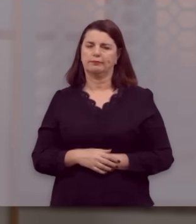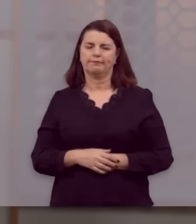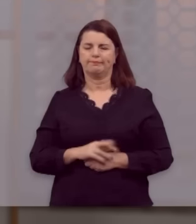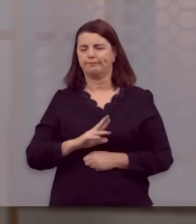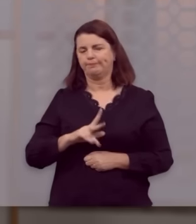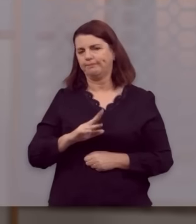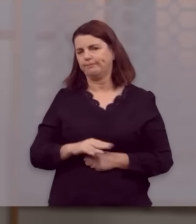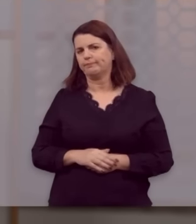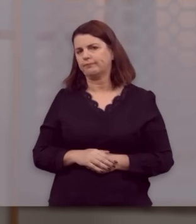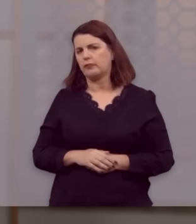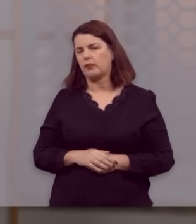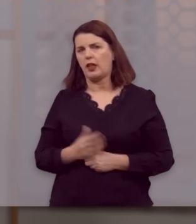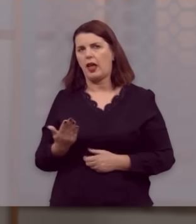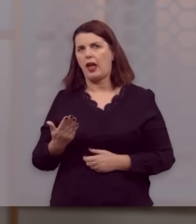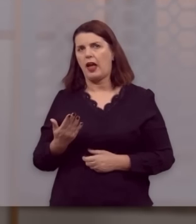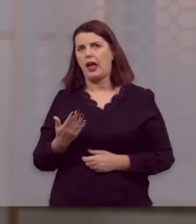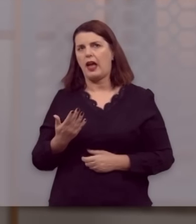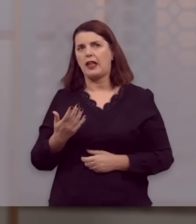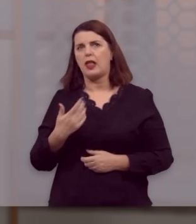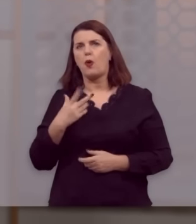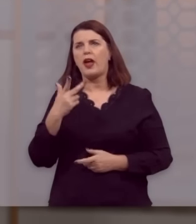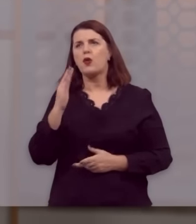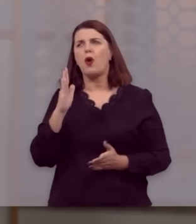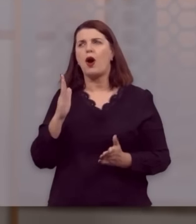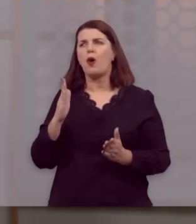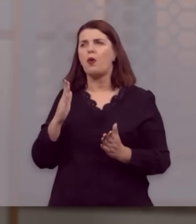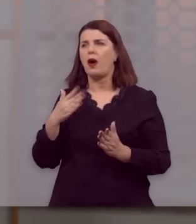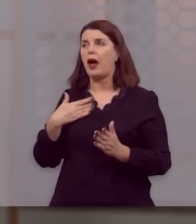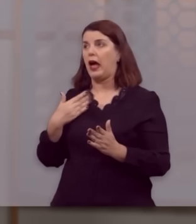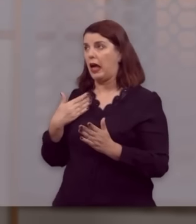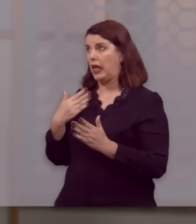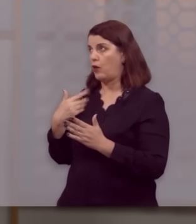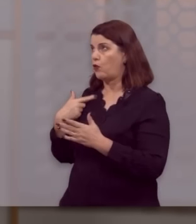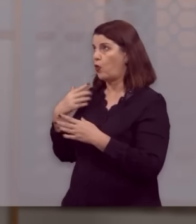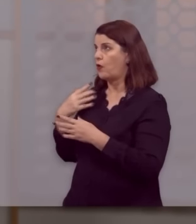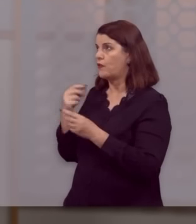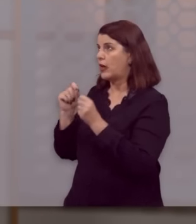A salvação não é uma escada que eu construo da terra para o céu.